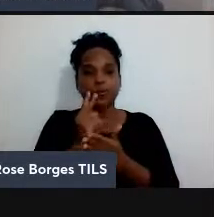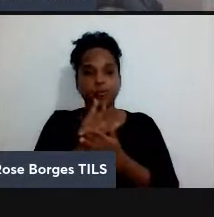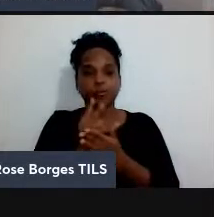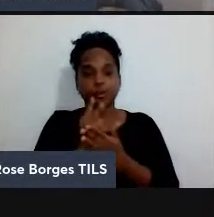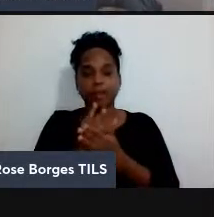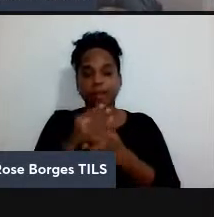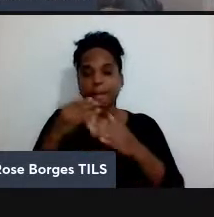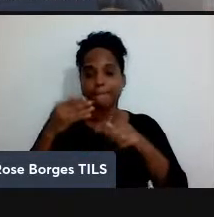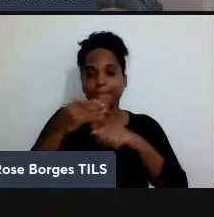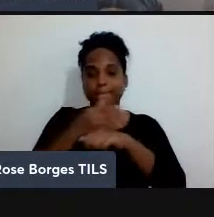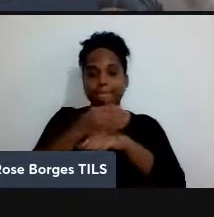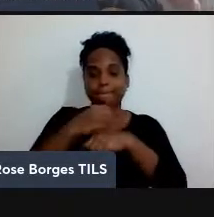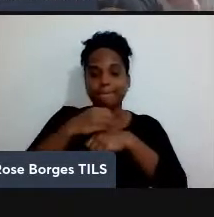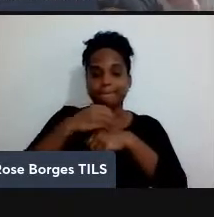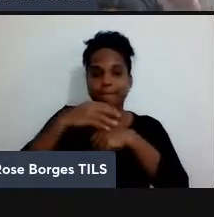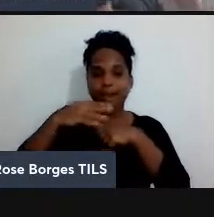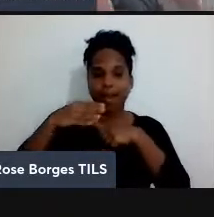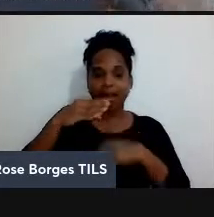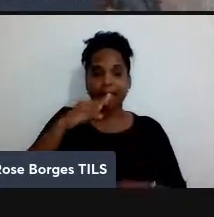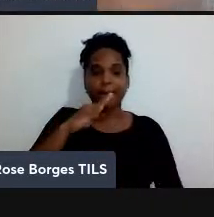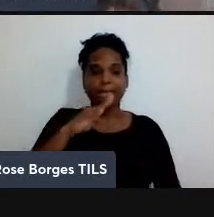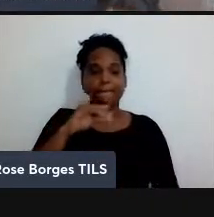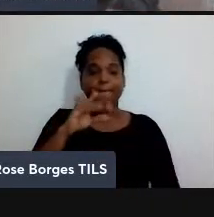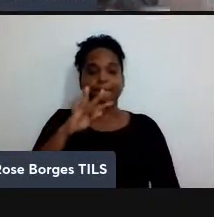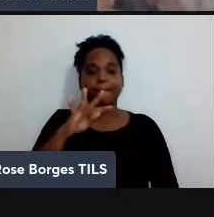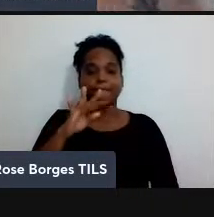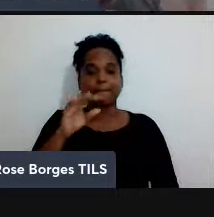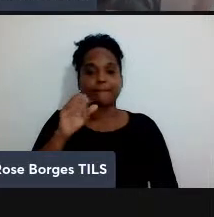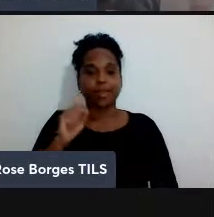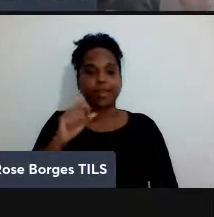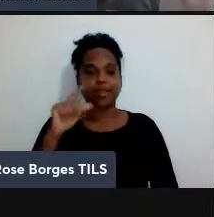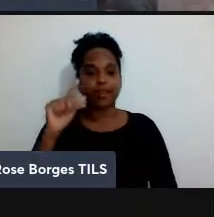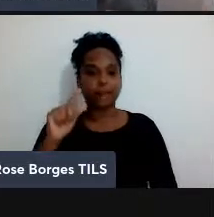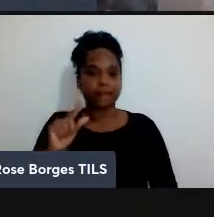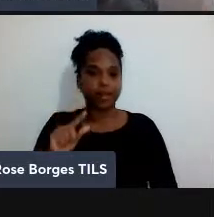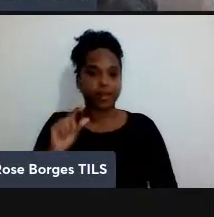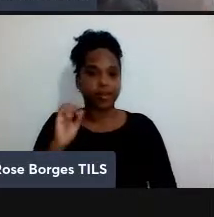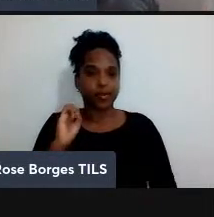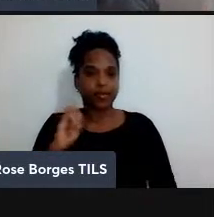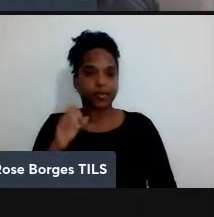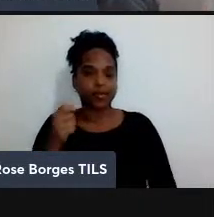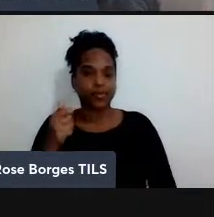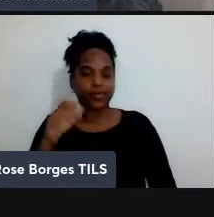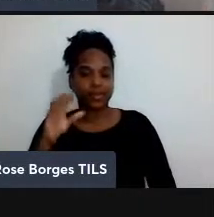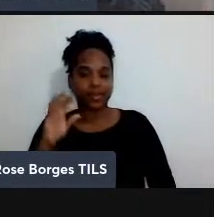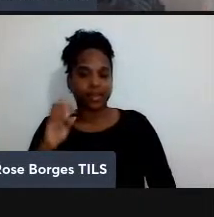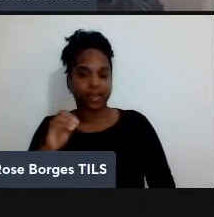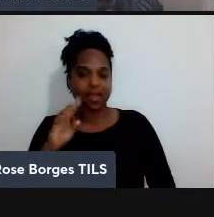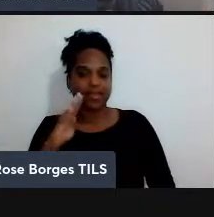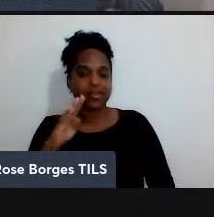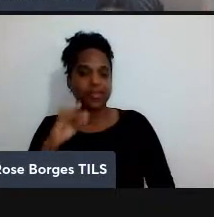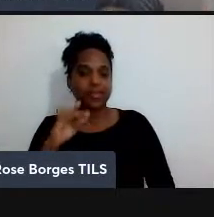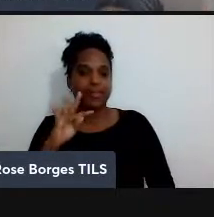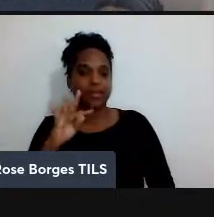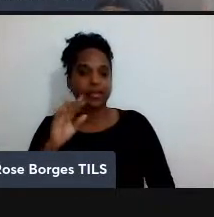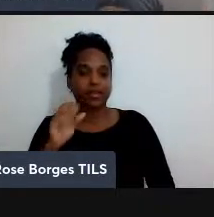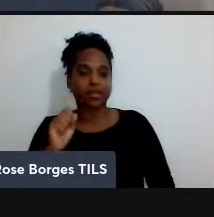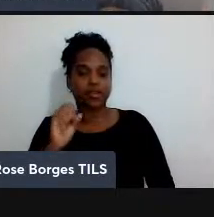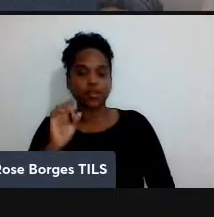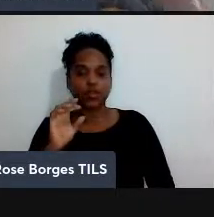essa quantidade de bits é menor. Então, ao invés de enviar 10 bits, basta, por exemplo, enviar 2. Ou seja, eu estou tendo uma